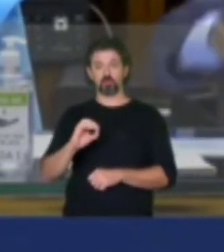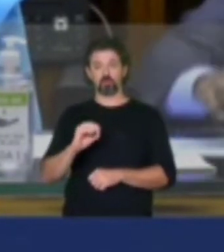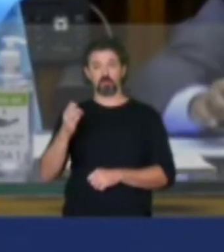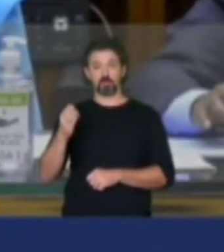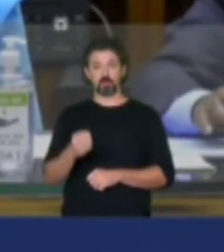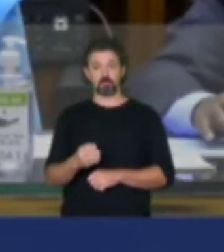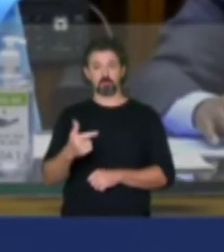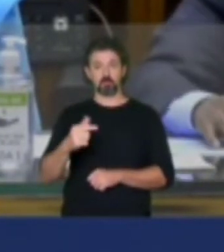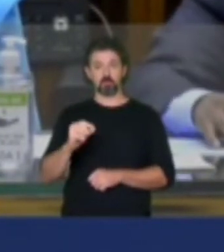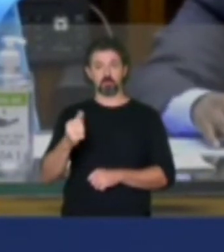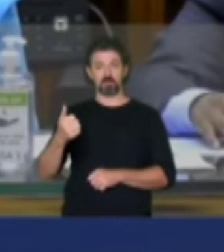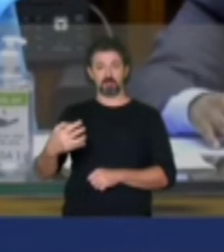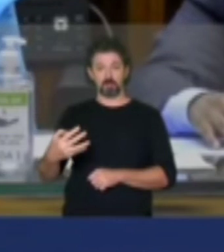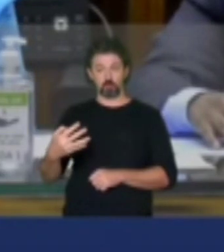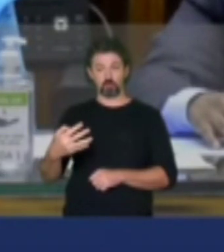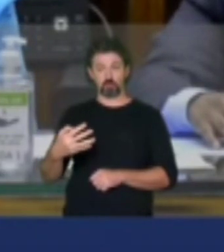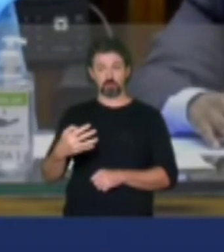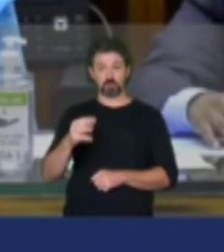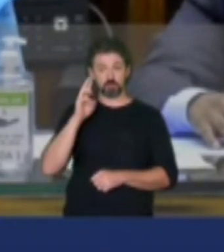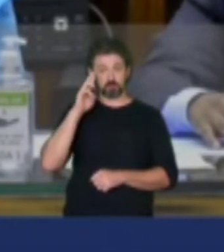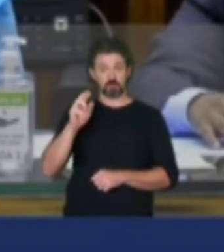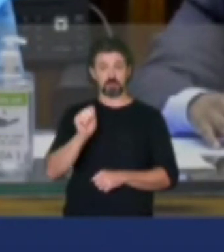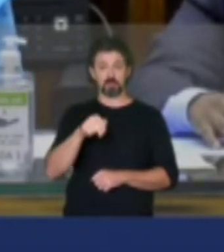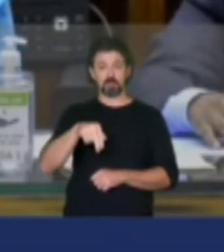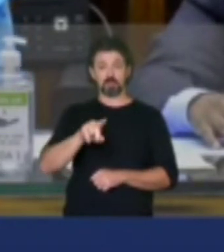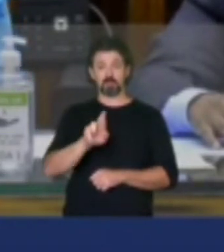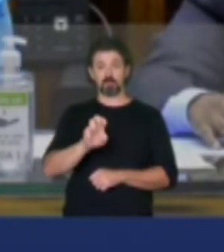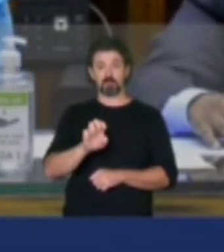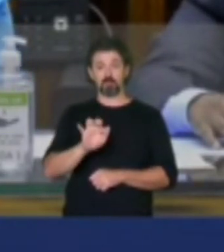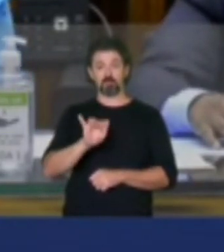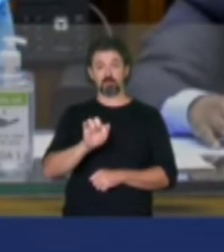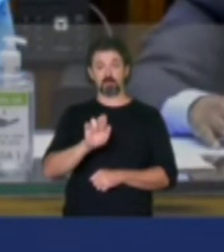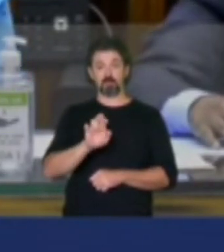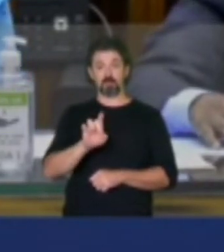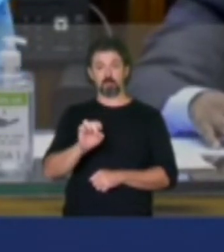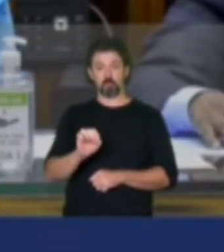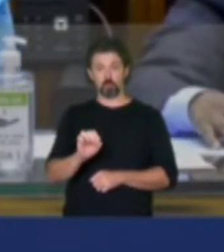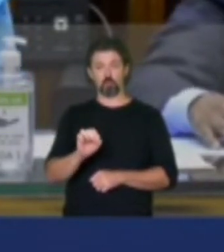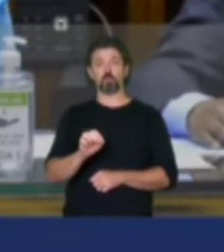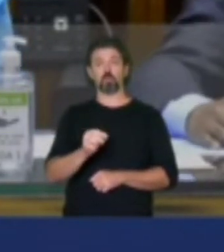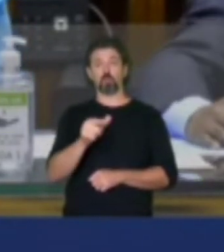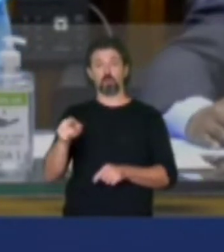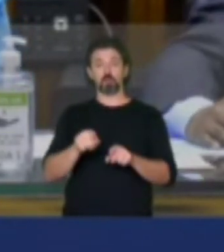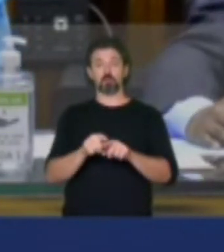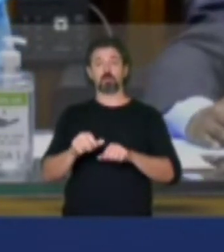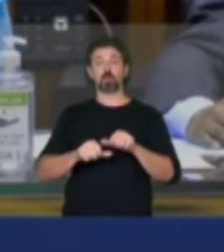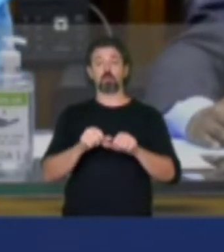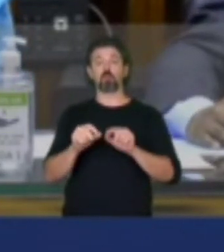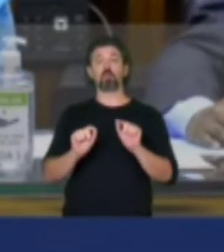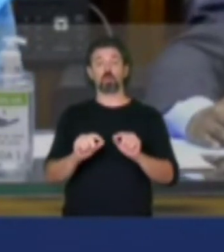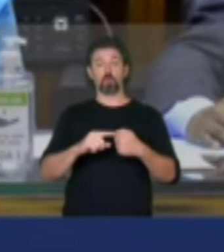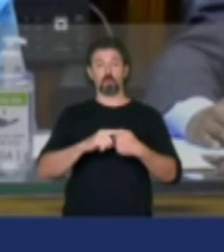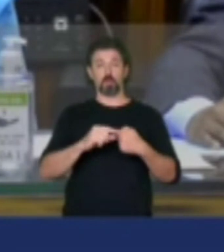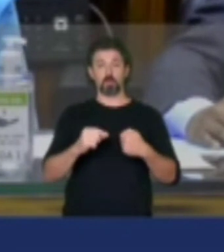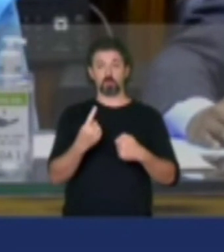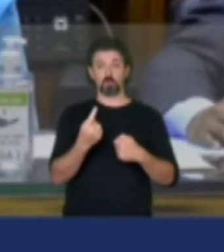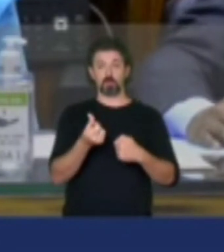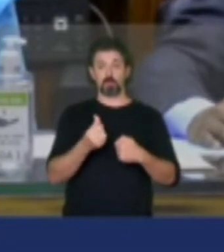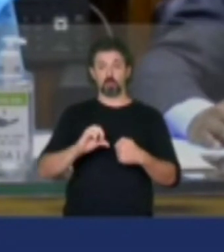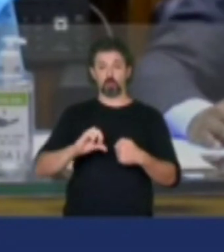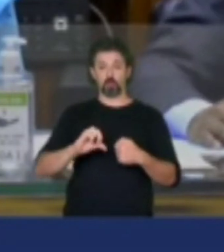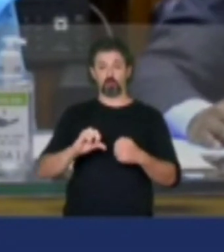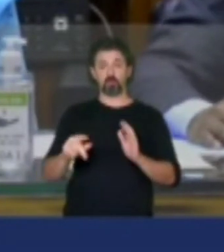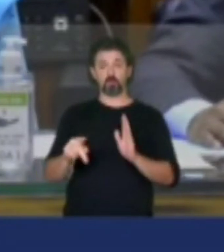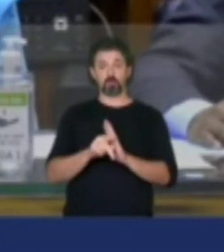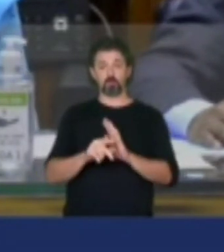do Sr. André Figueiredo e outros, que altera o artigo 169 da